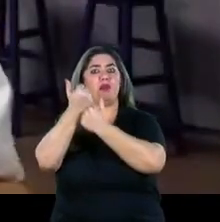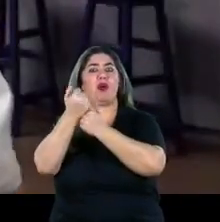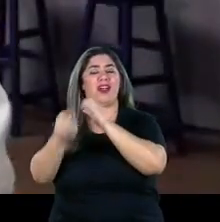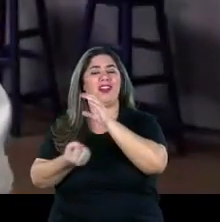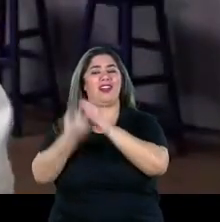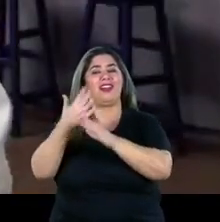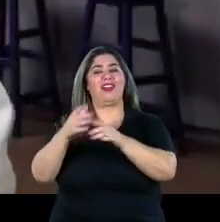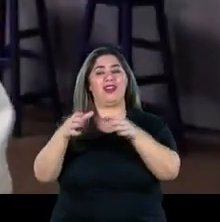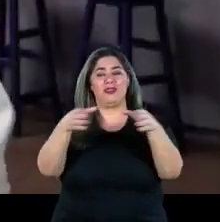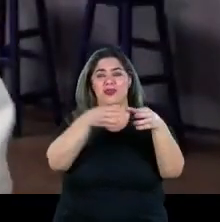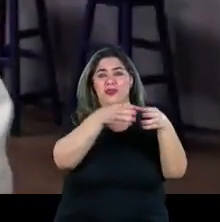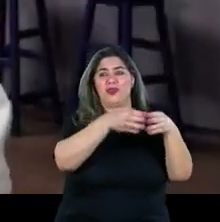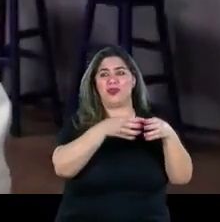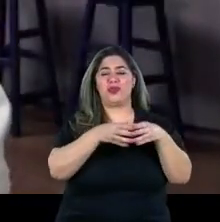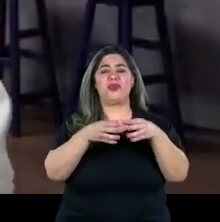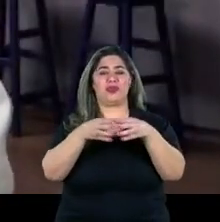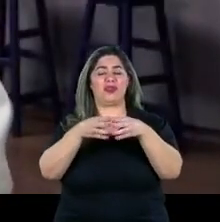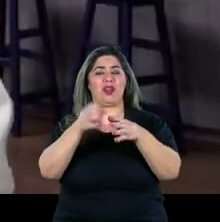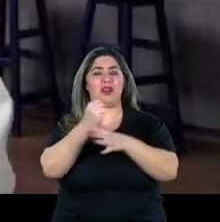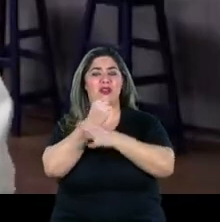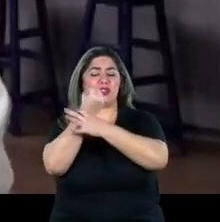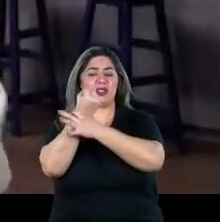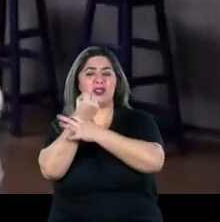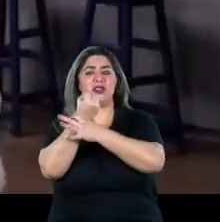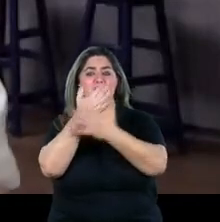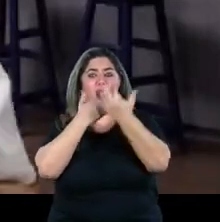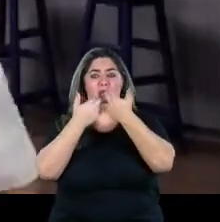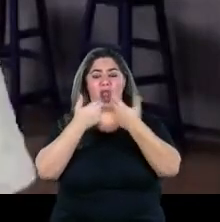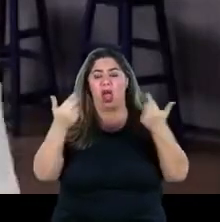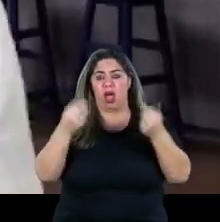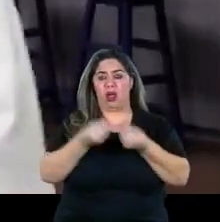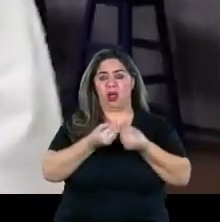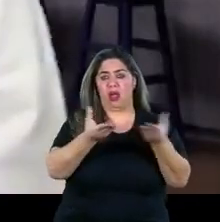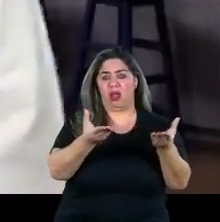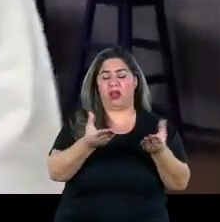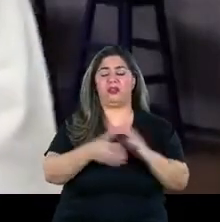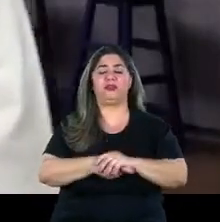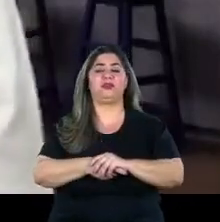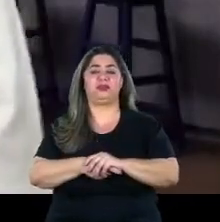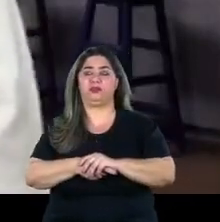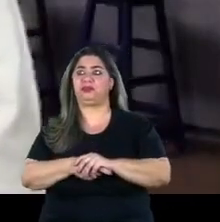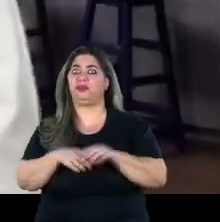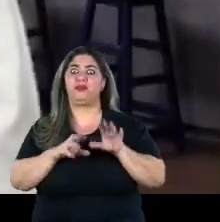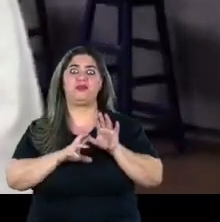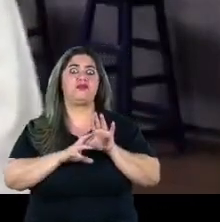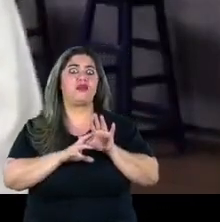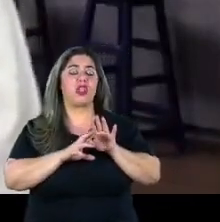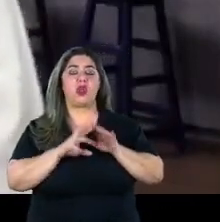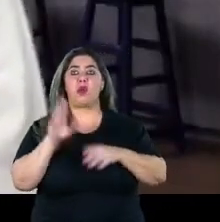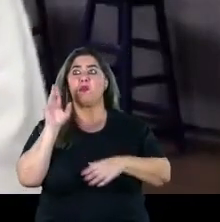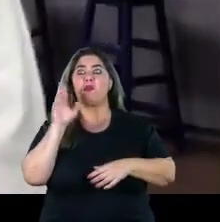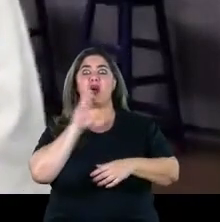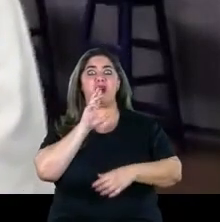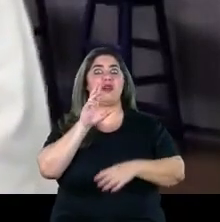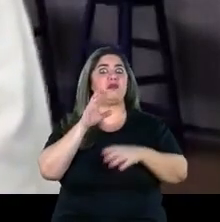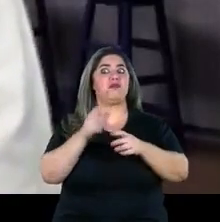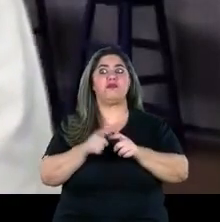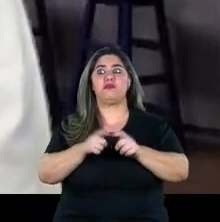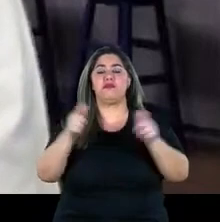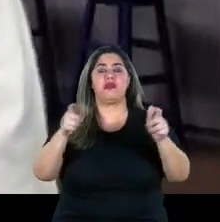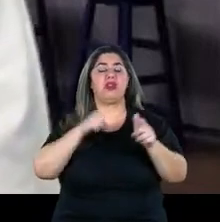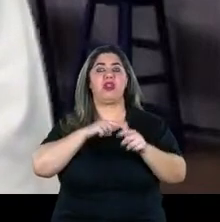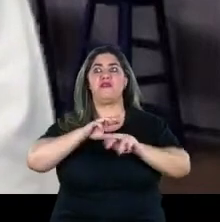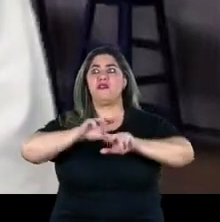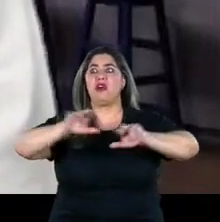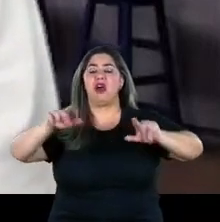criação dos seus programas de segurança alimentar municipais e estaduais então isso está dando um resultado enorme a gente está formando centenas de pessoas